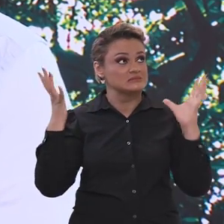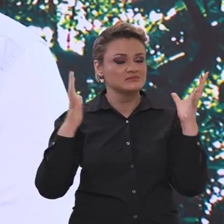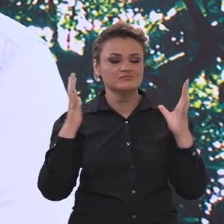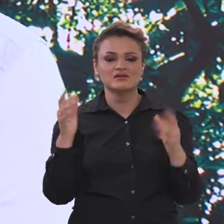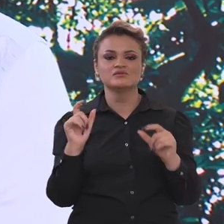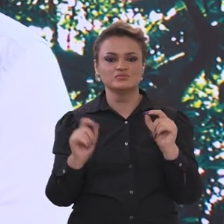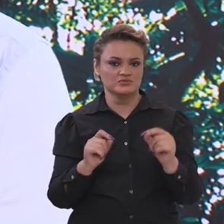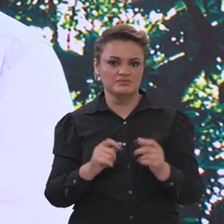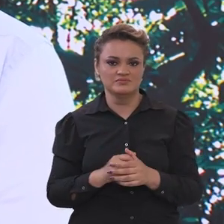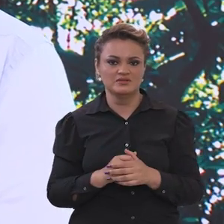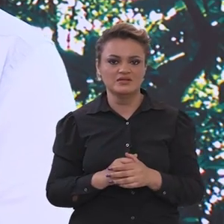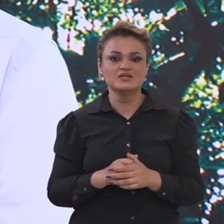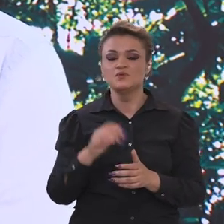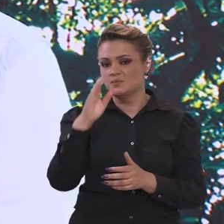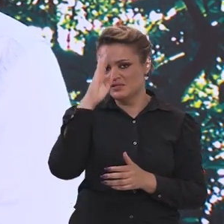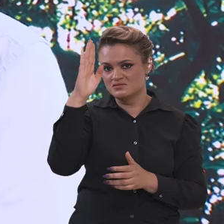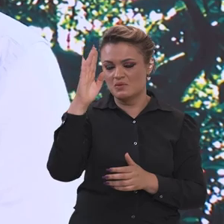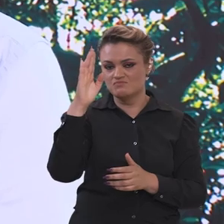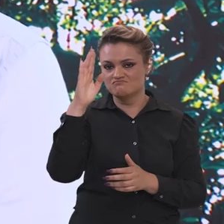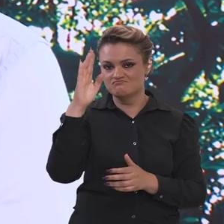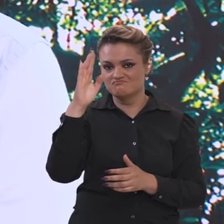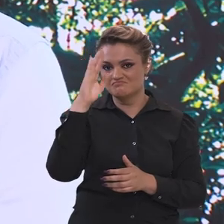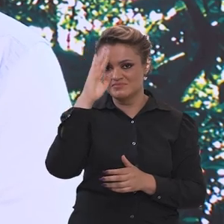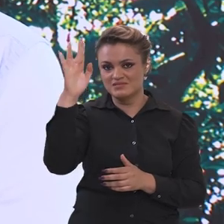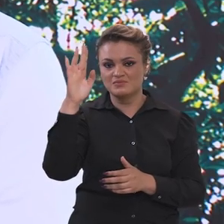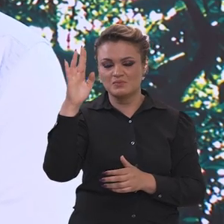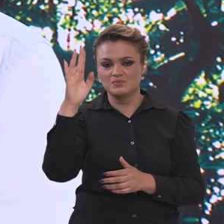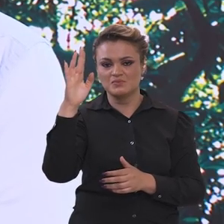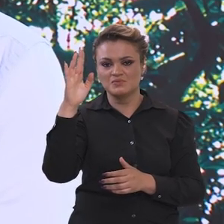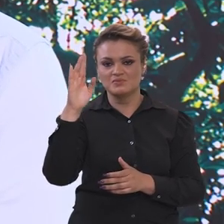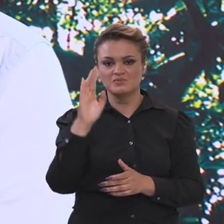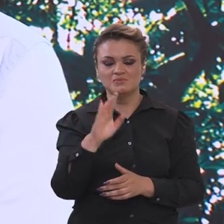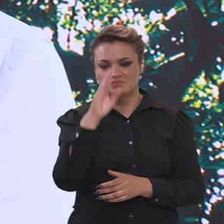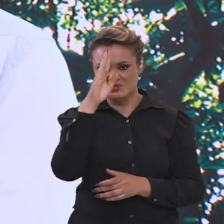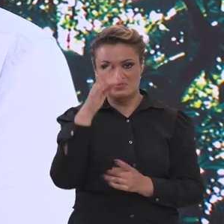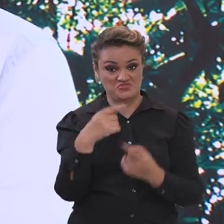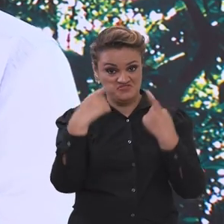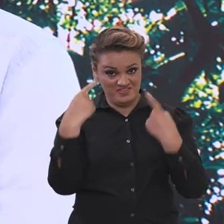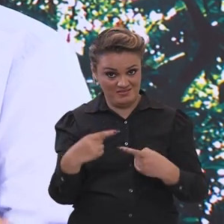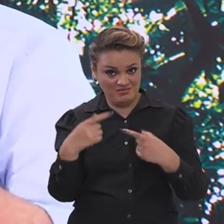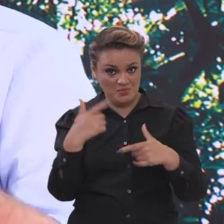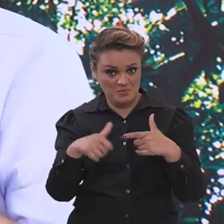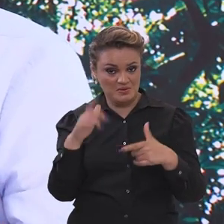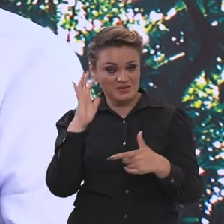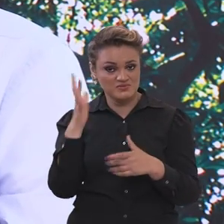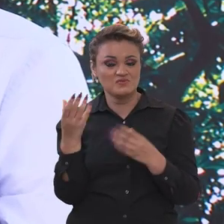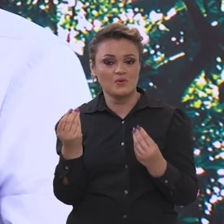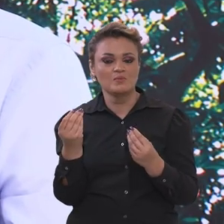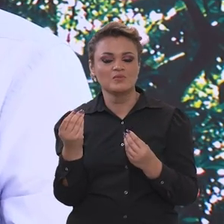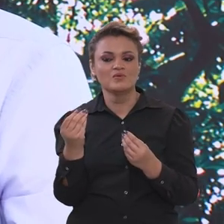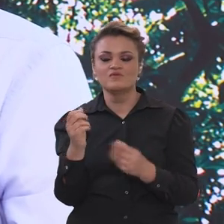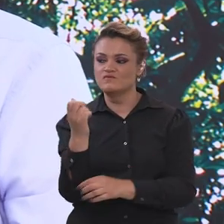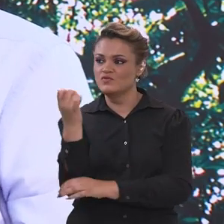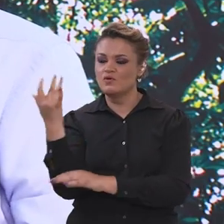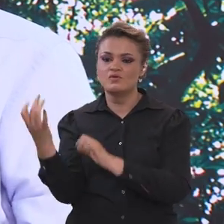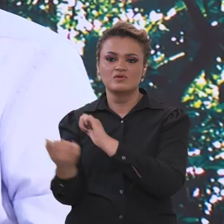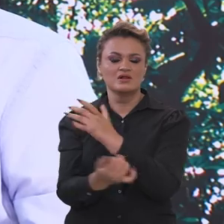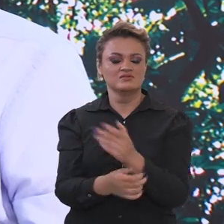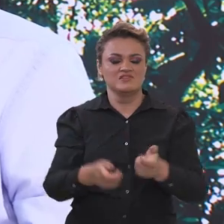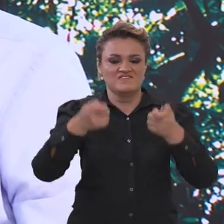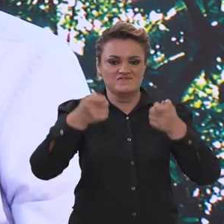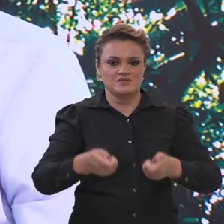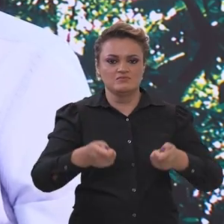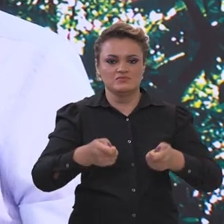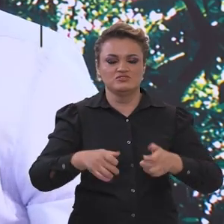mudanças climáticas, que a principal forma de enfrentar isso é manter as florestas